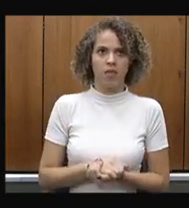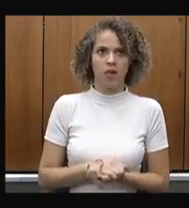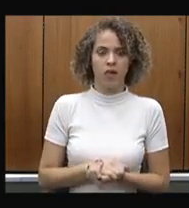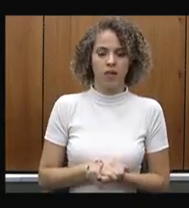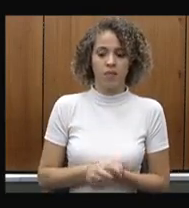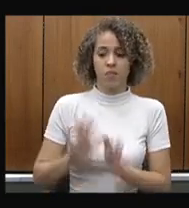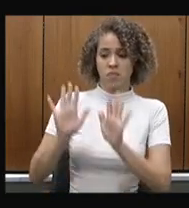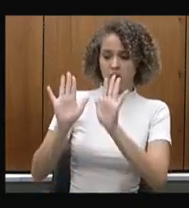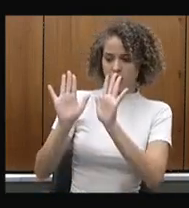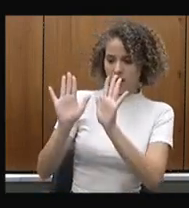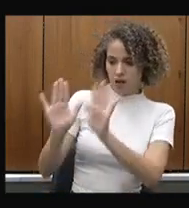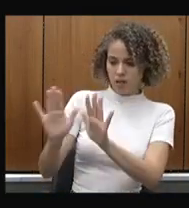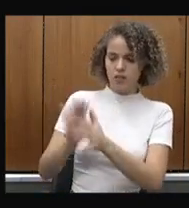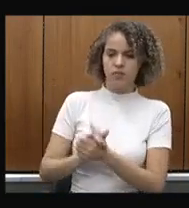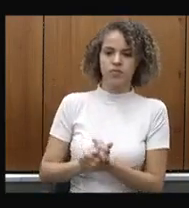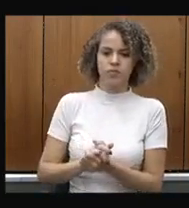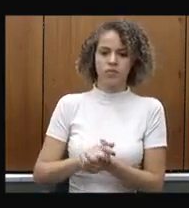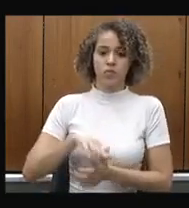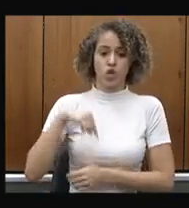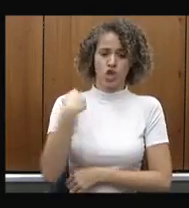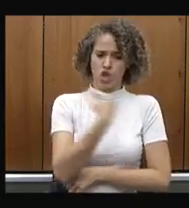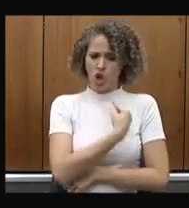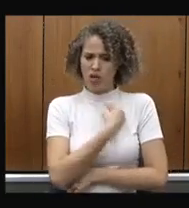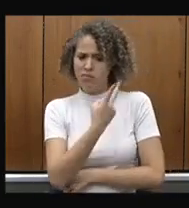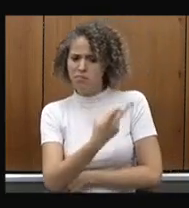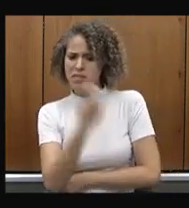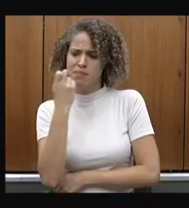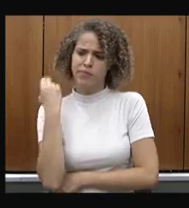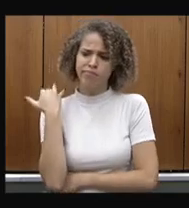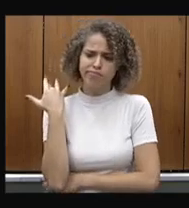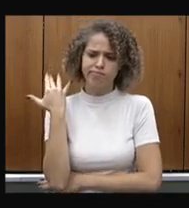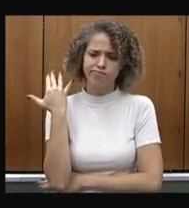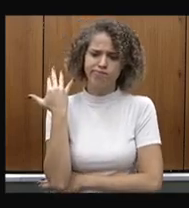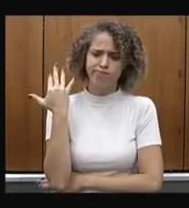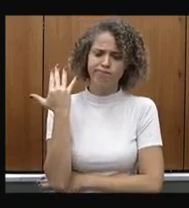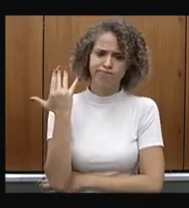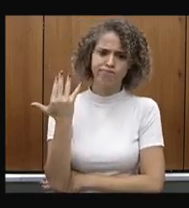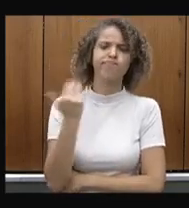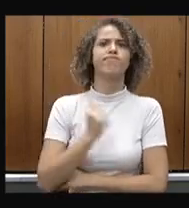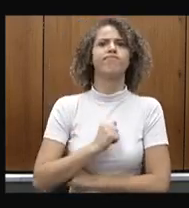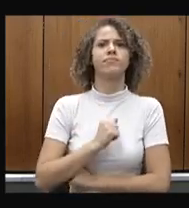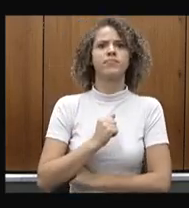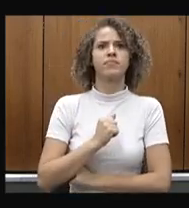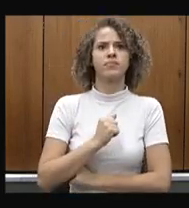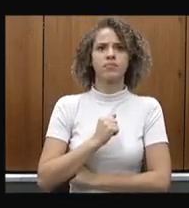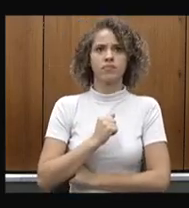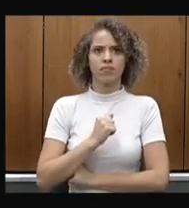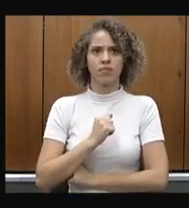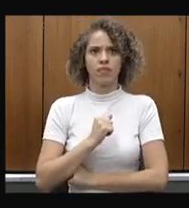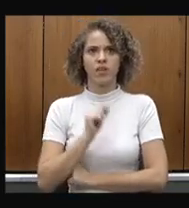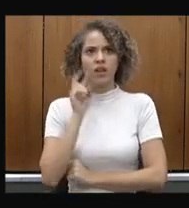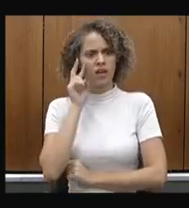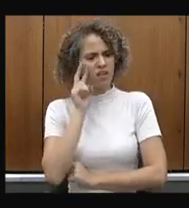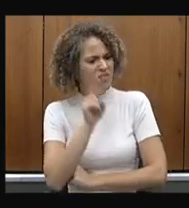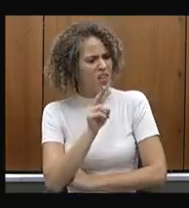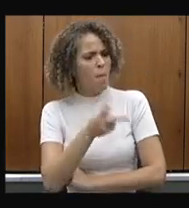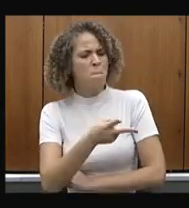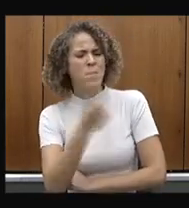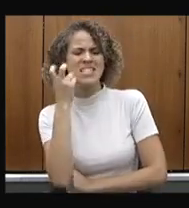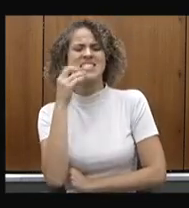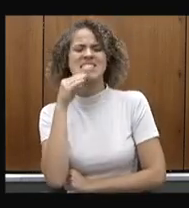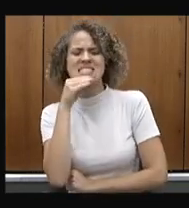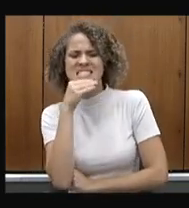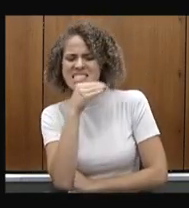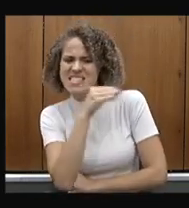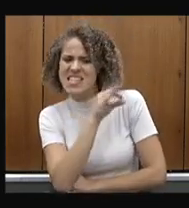mas é o que nós temos visto nos últimos dias agora é o governo do estado interferir né